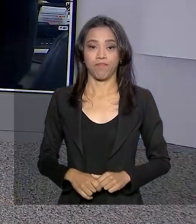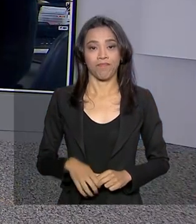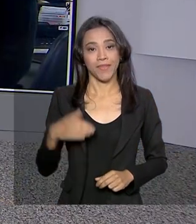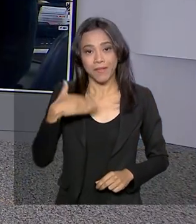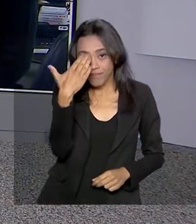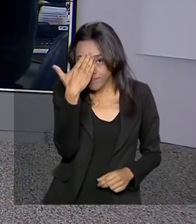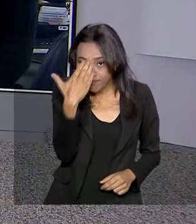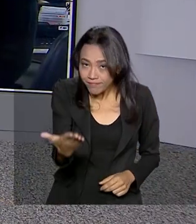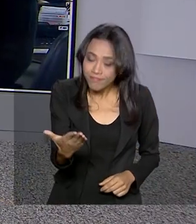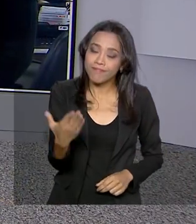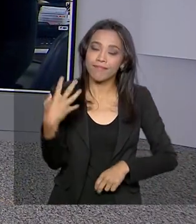Obrigada, Ricardo, pelas suas informações.